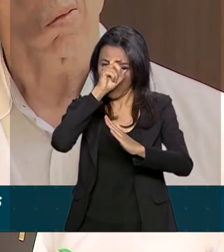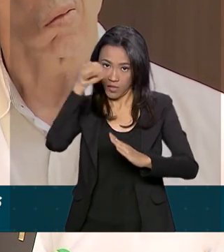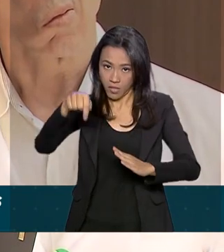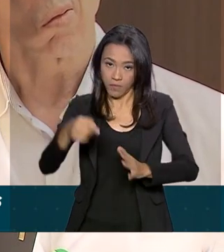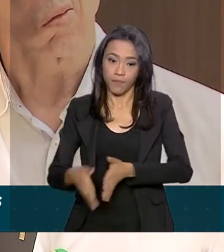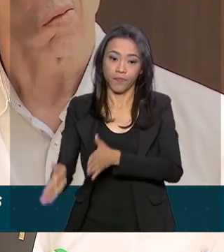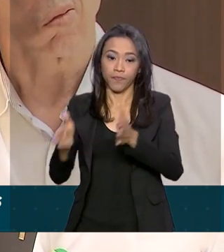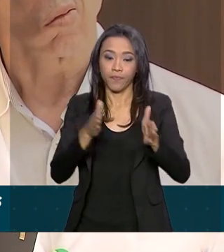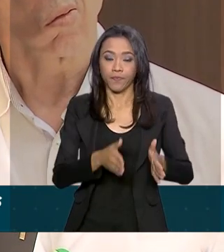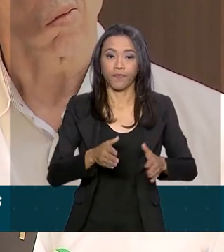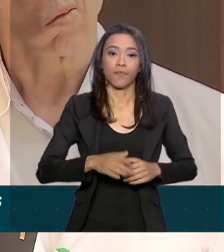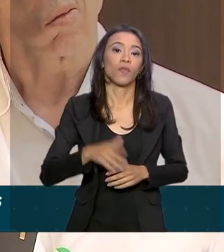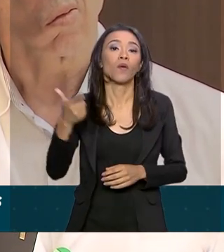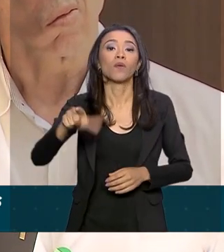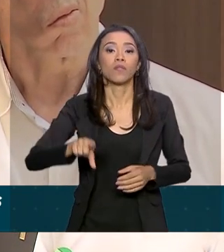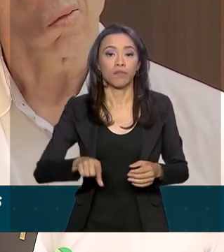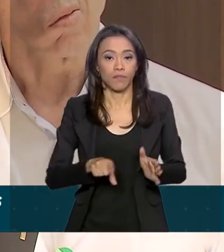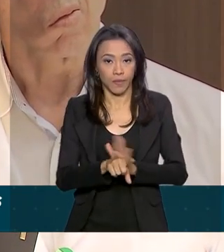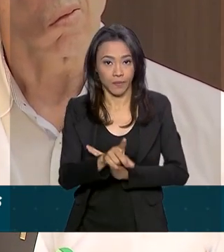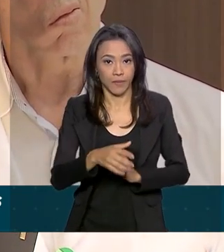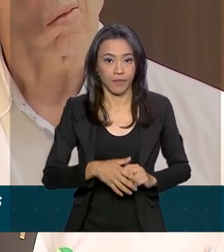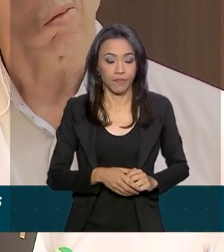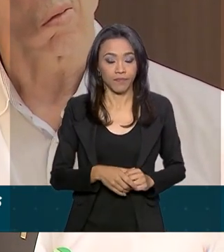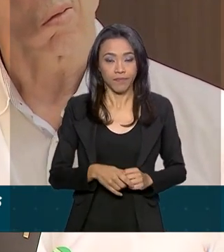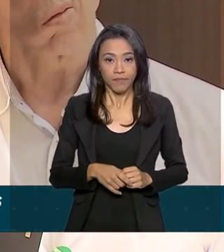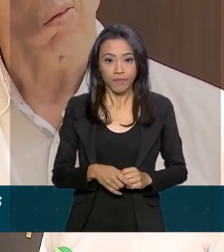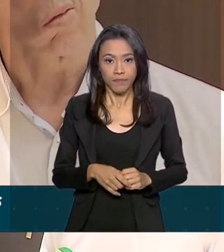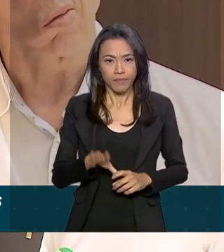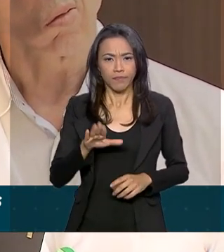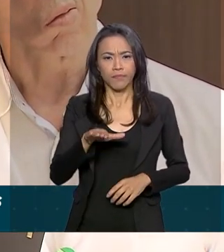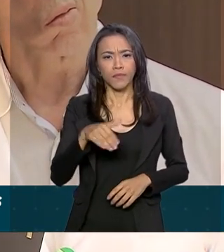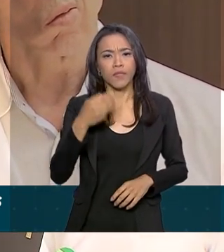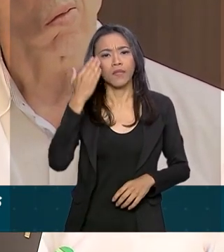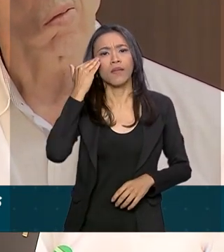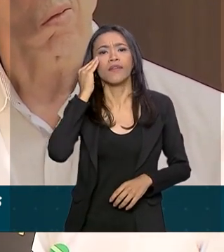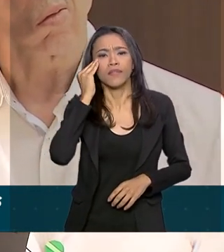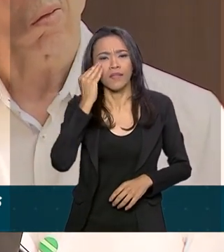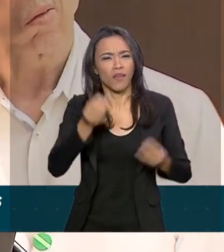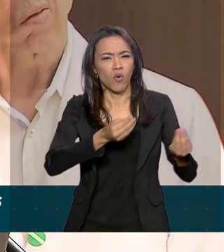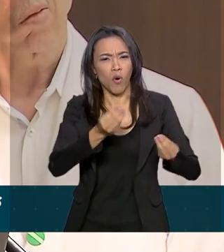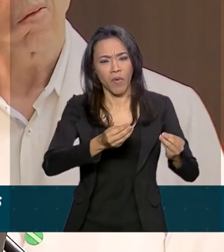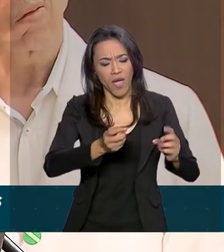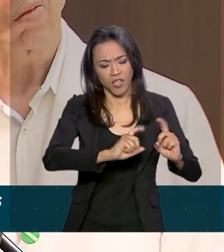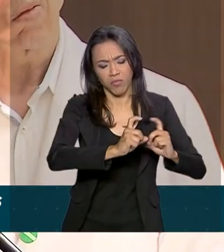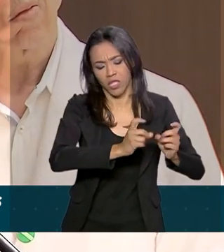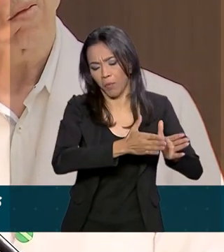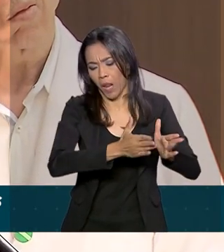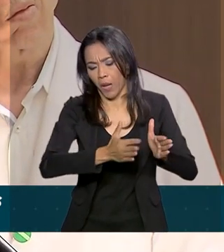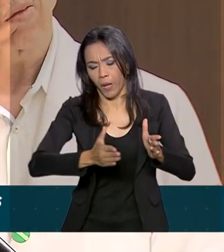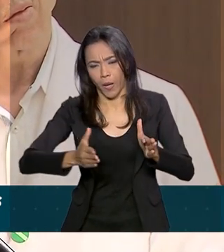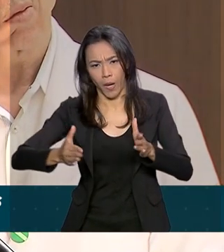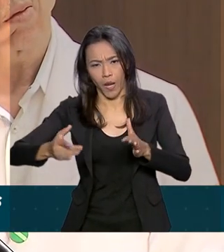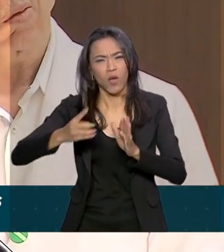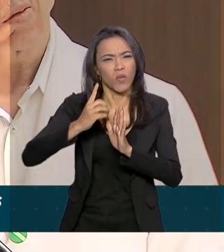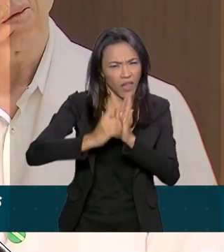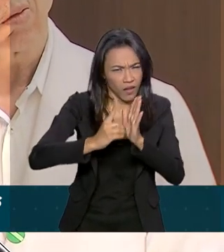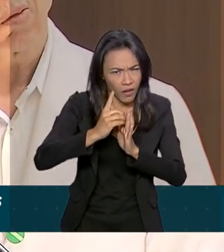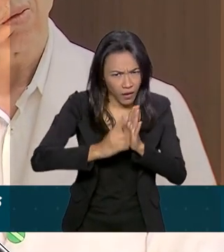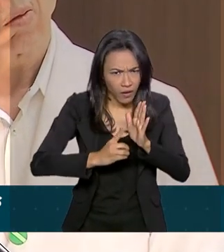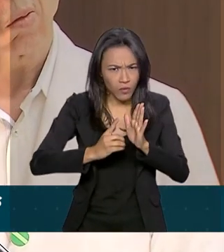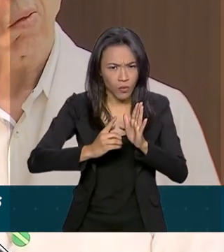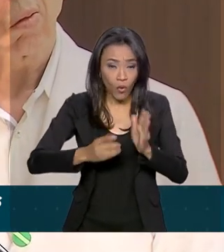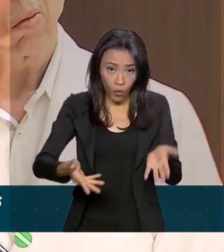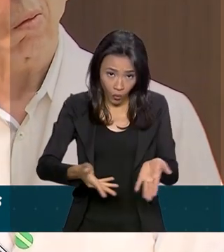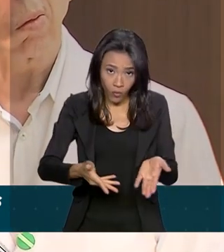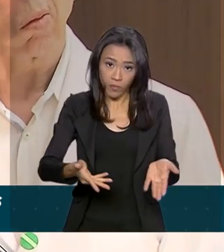Boa tarde, portavoz. Só para entender corretamente, administrativamente, como é que acontece isso, para o decreto atual